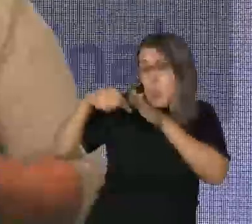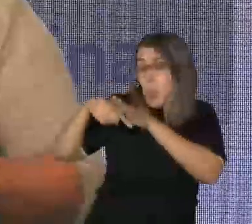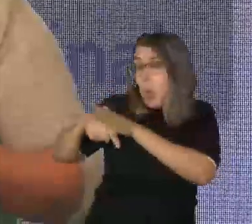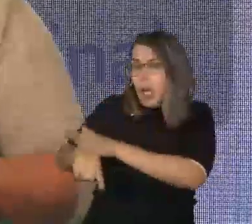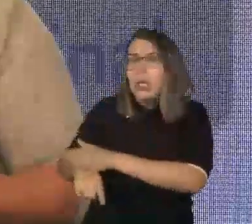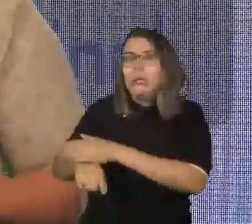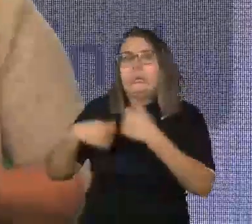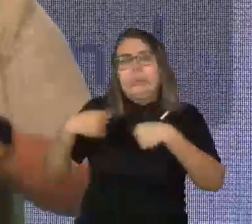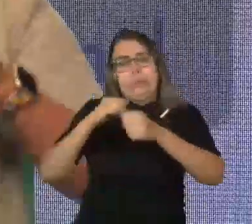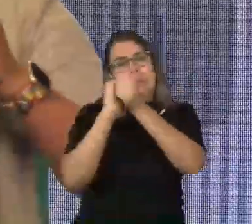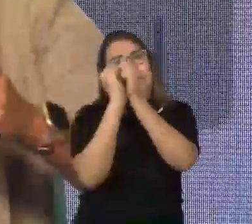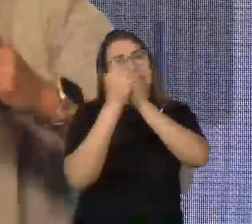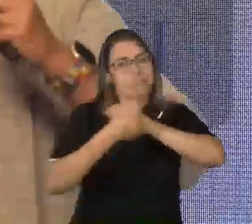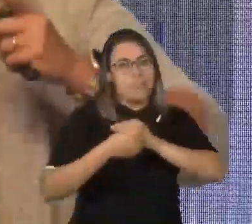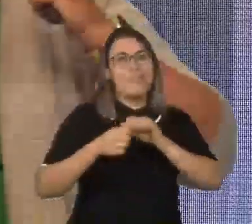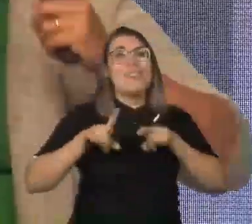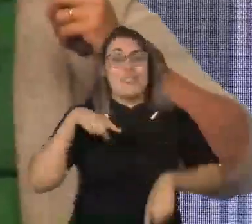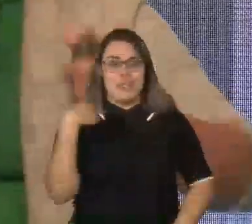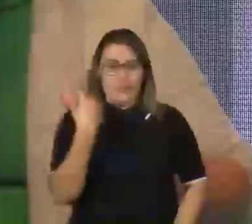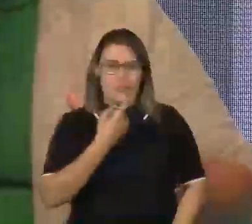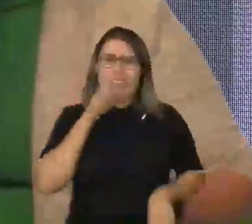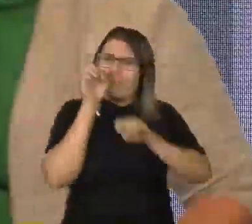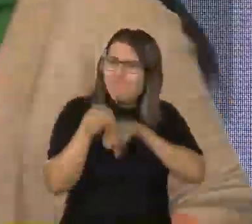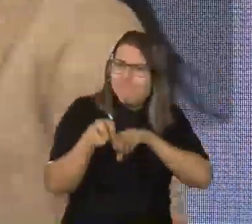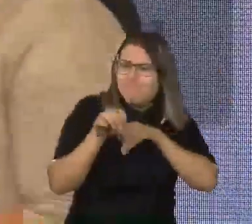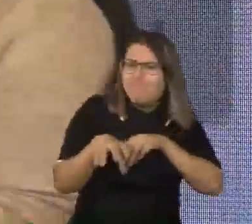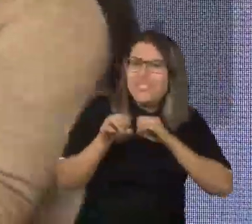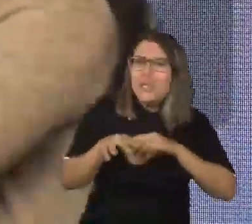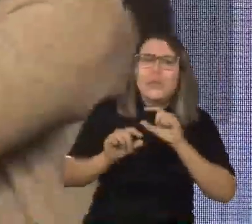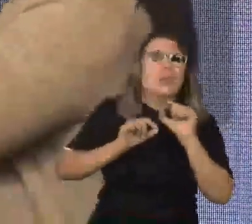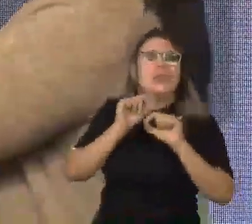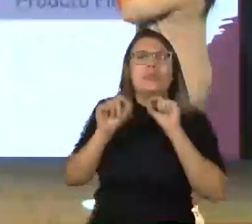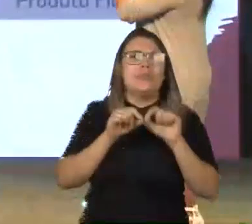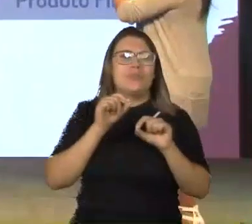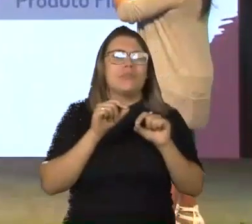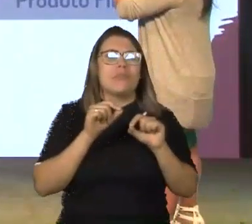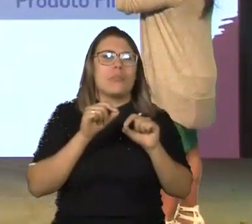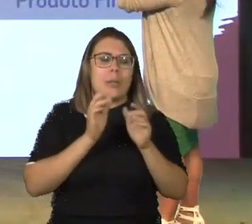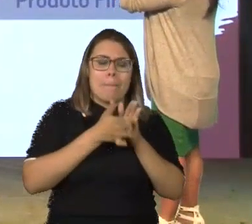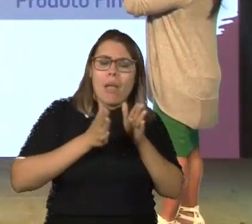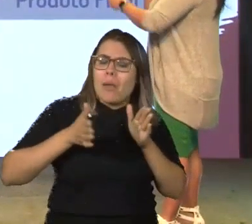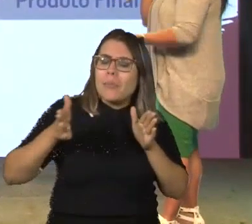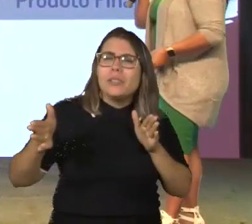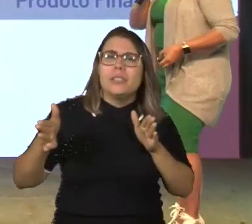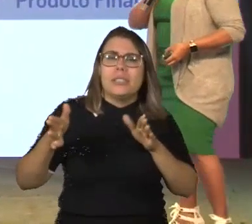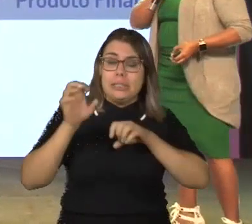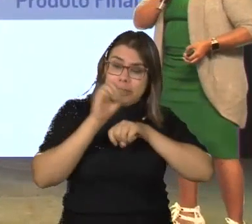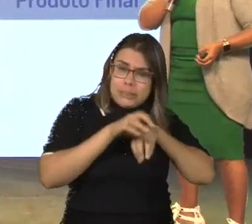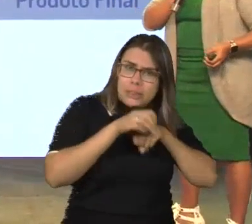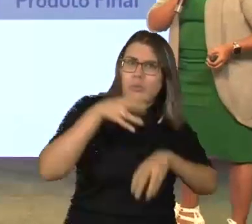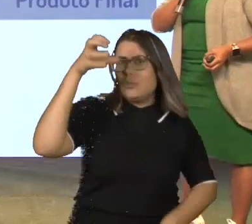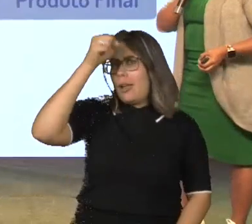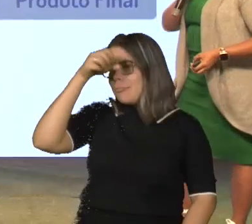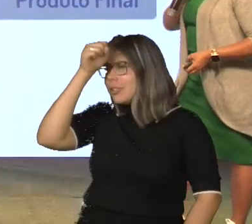Quando a gente fala de deficiências, de alta complexidade, entramos para as etapas de ensino-aprendizagem,